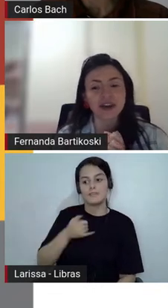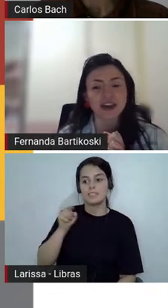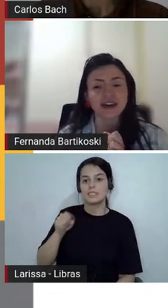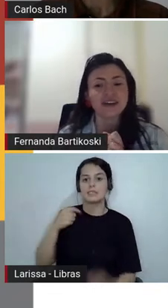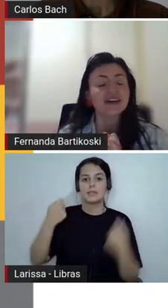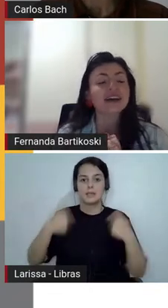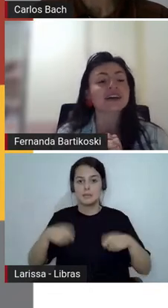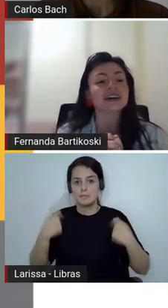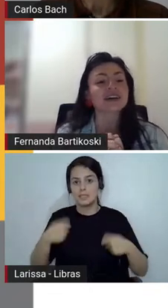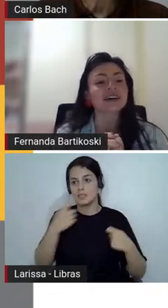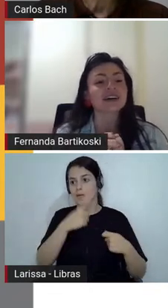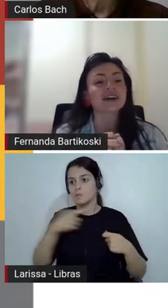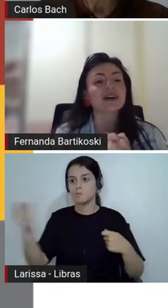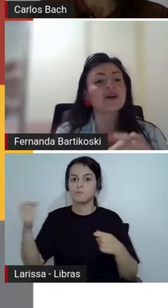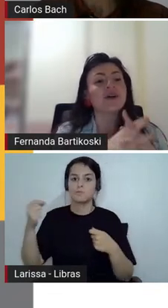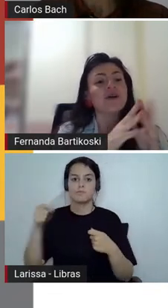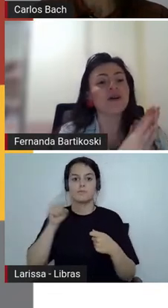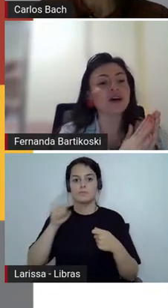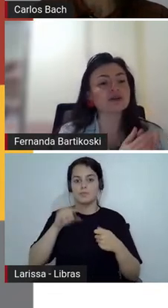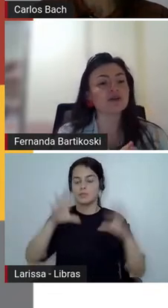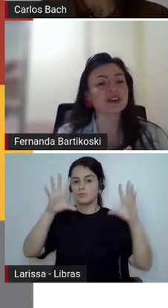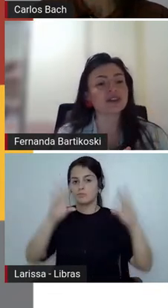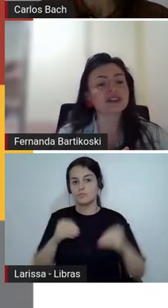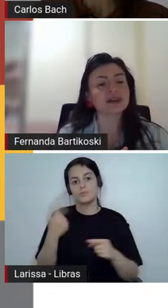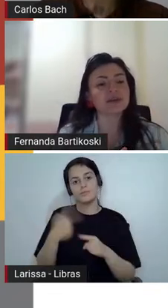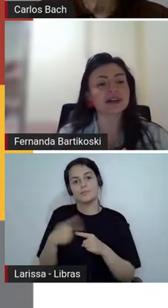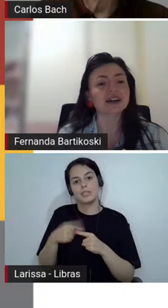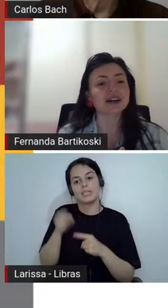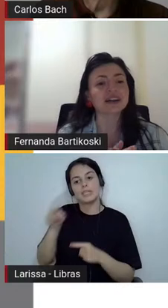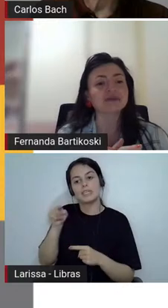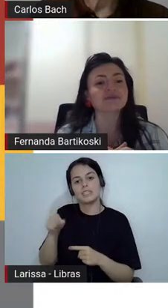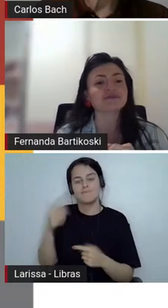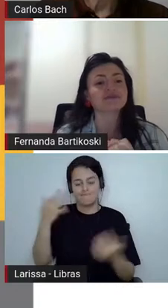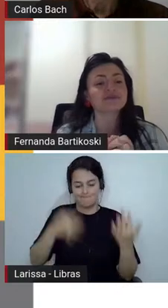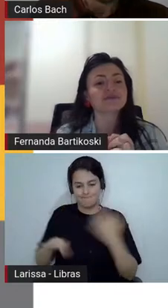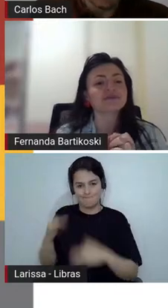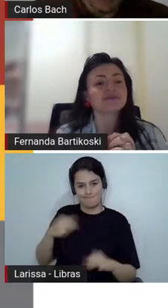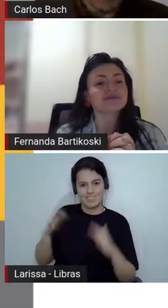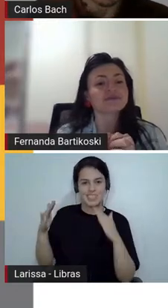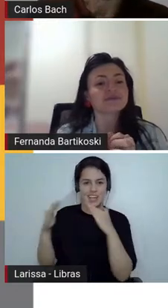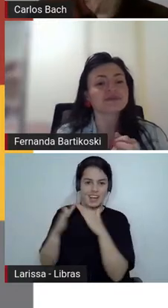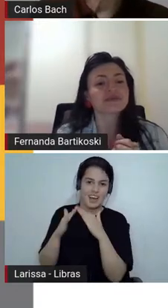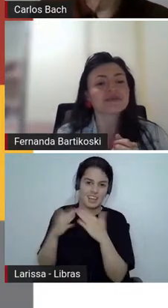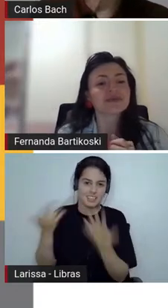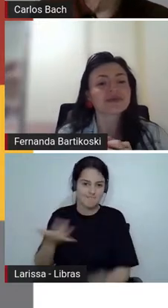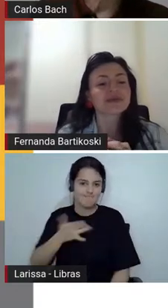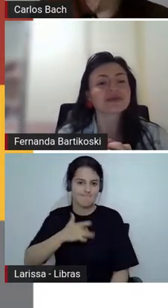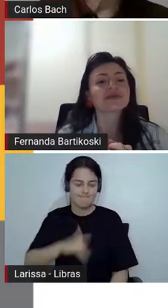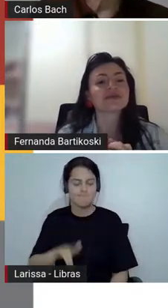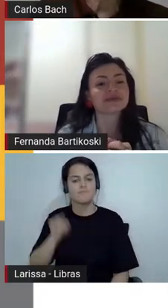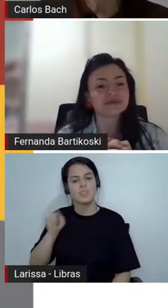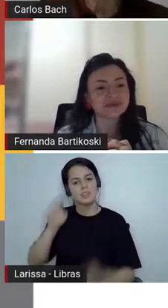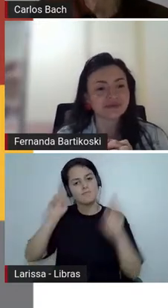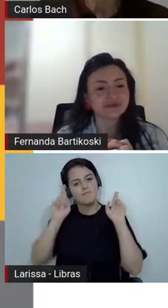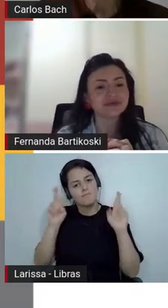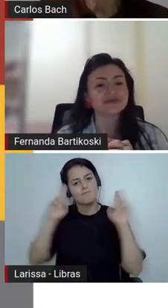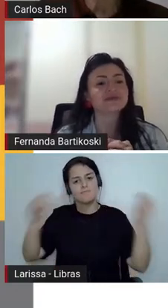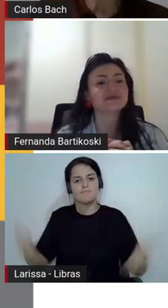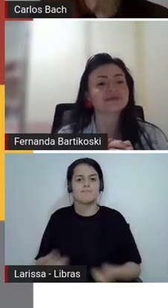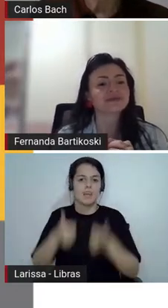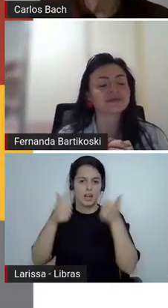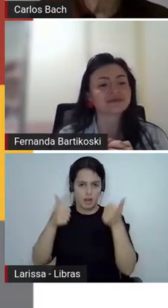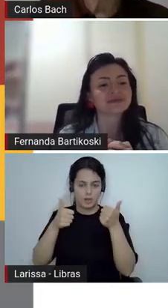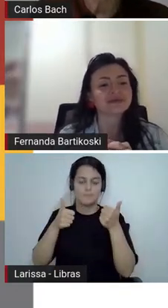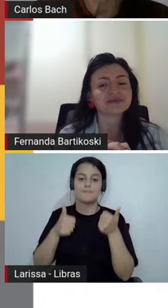esteja bem um ótimo final de semana isso aí também desejo um ótimo final de